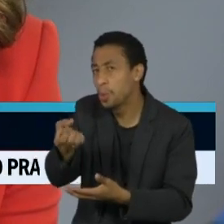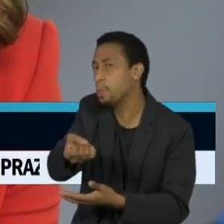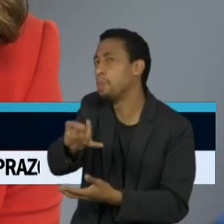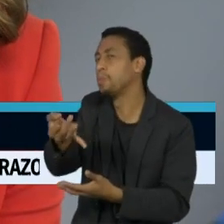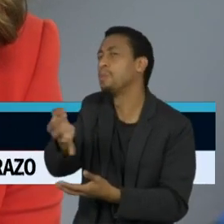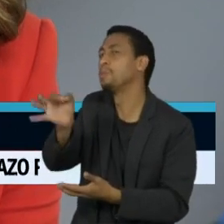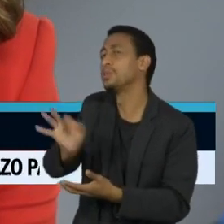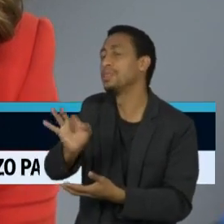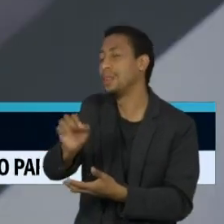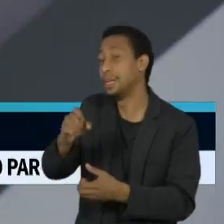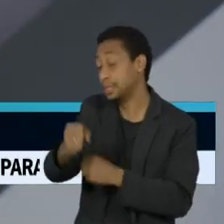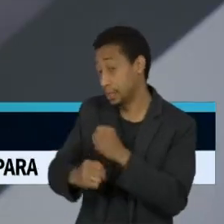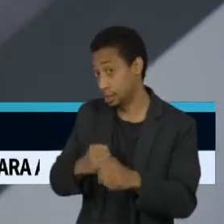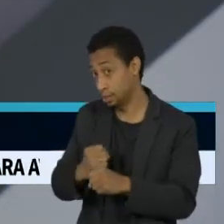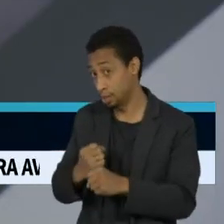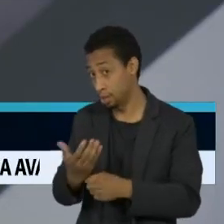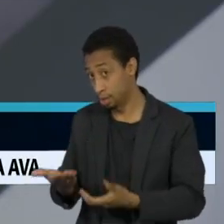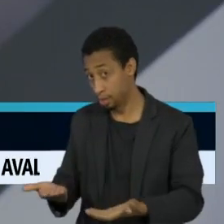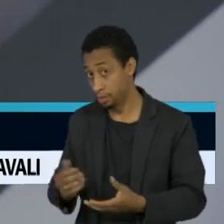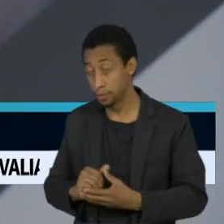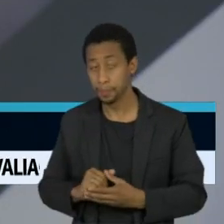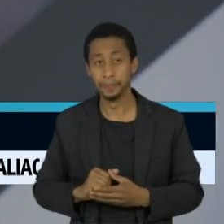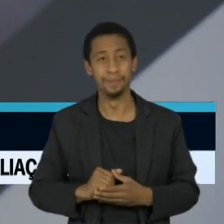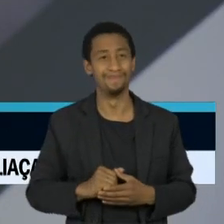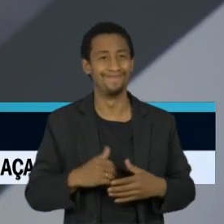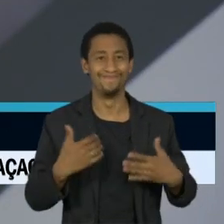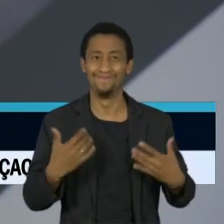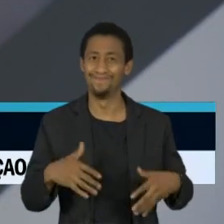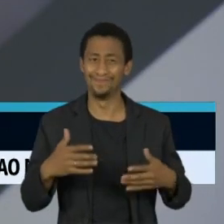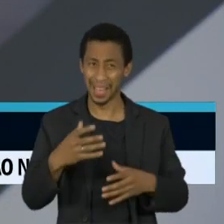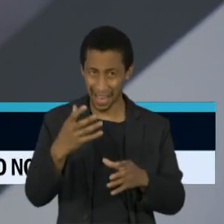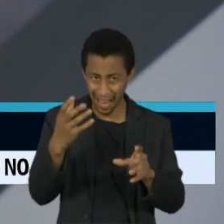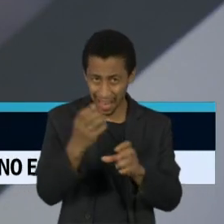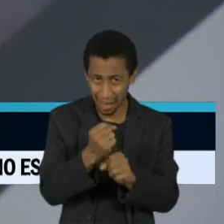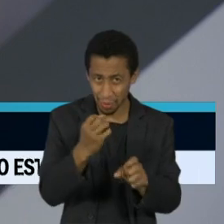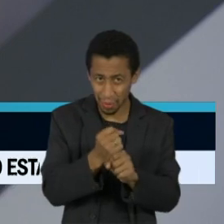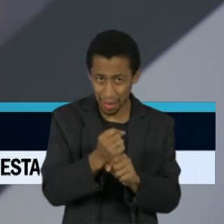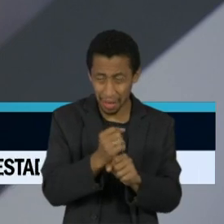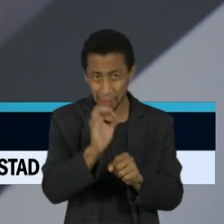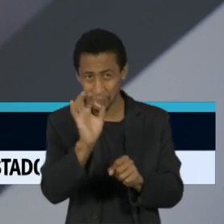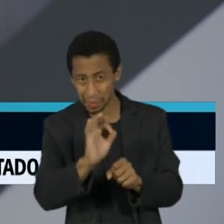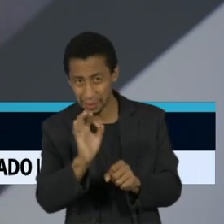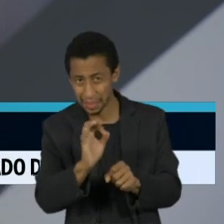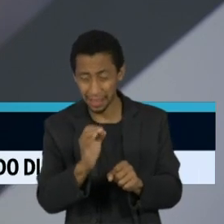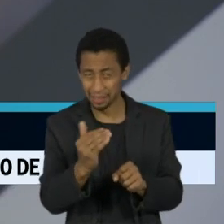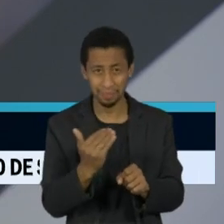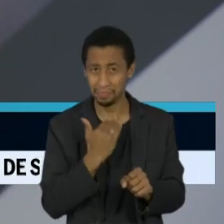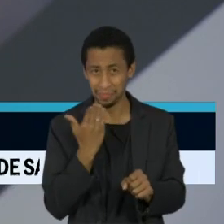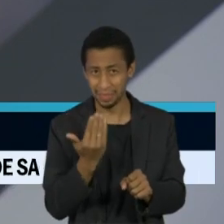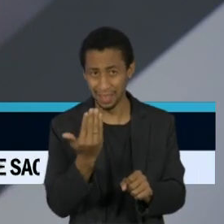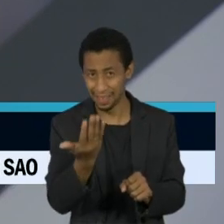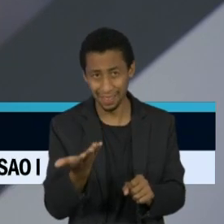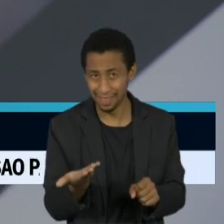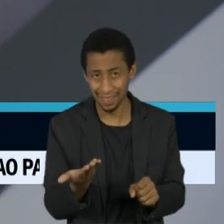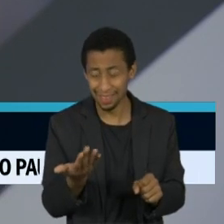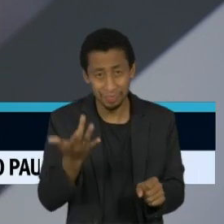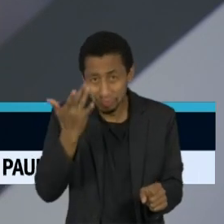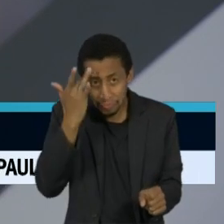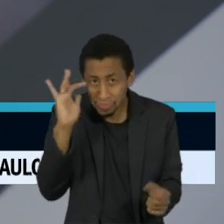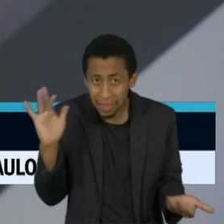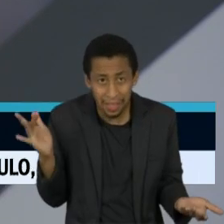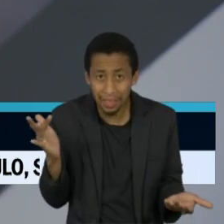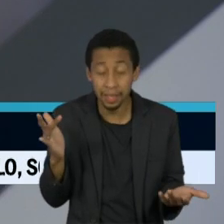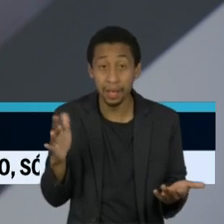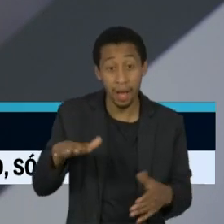esse ano? Eu acho que é imensurável. Acho que a gente pôde ver aí, quer dizer, mesmo as famílias de classe